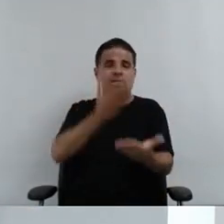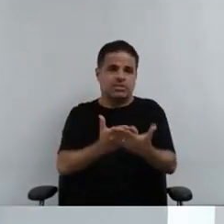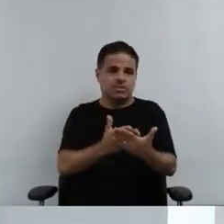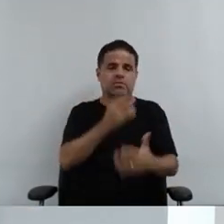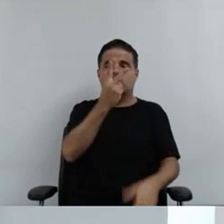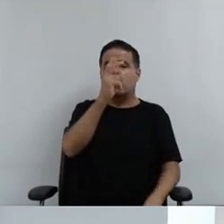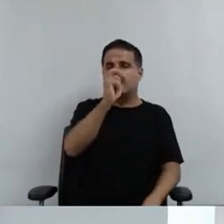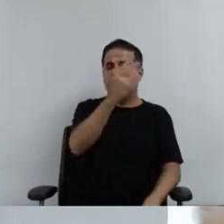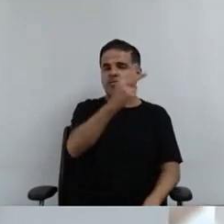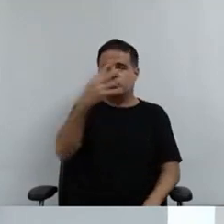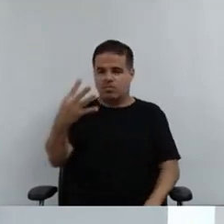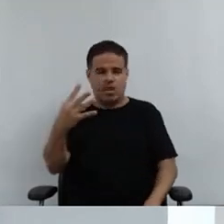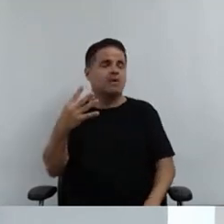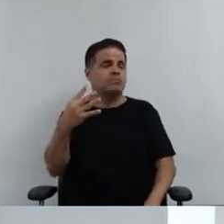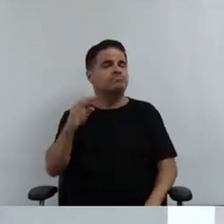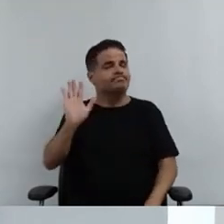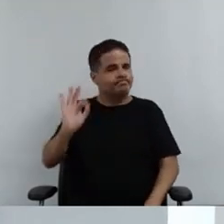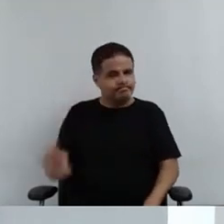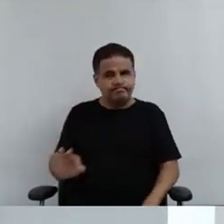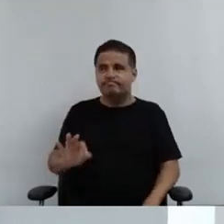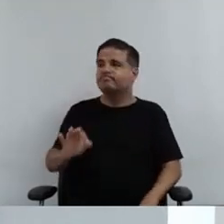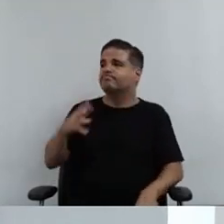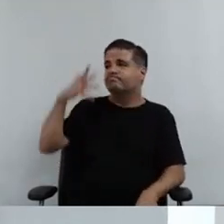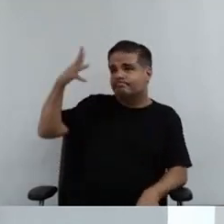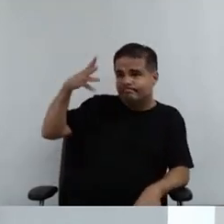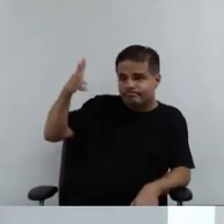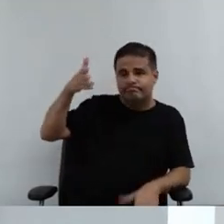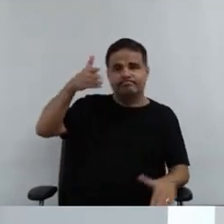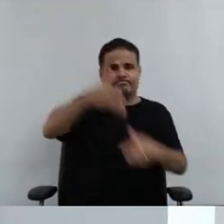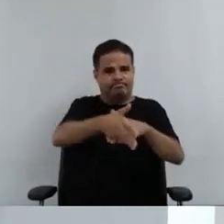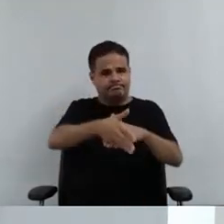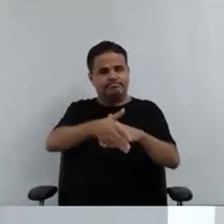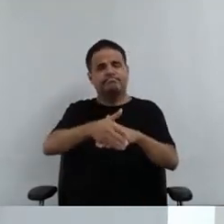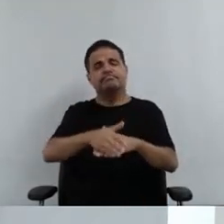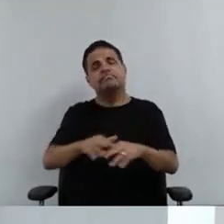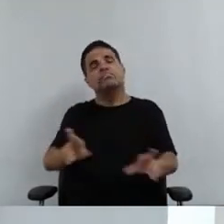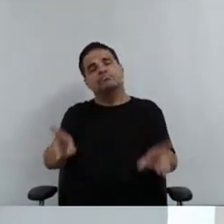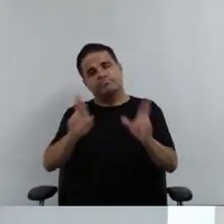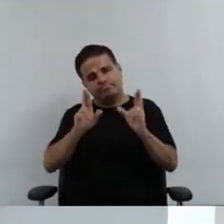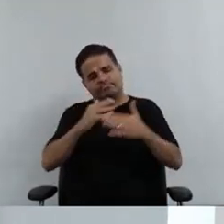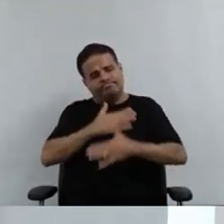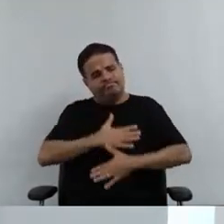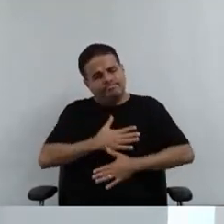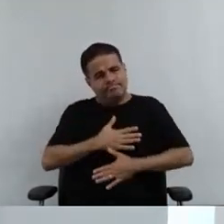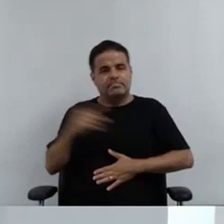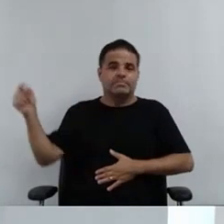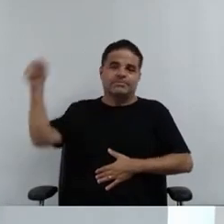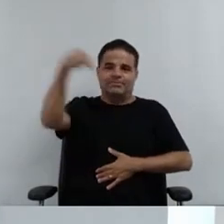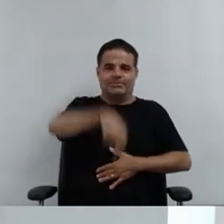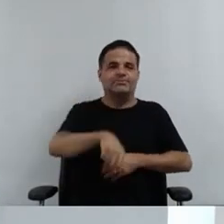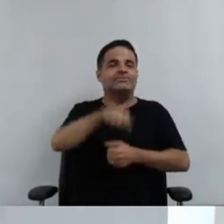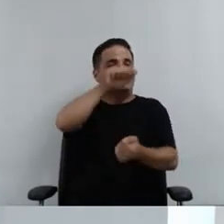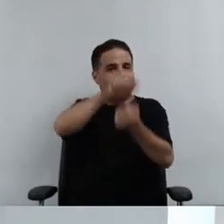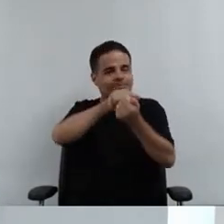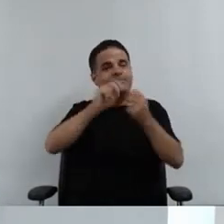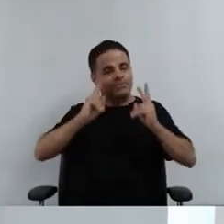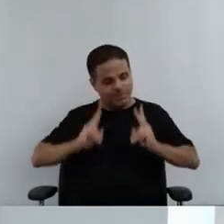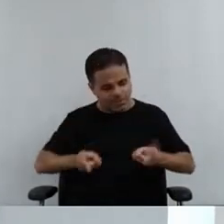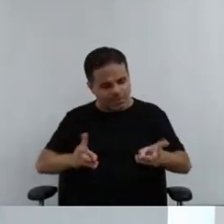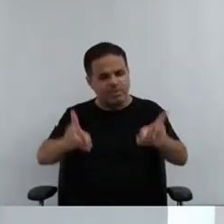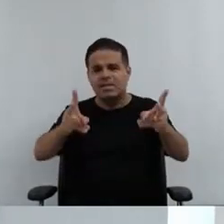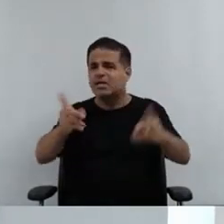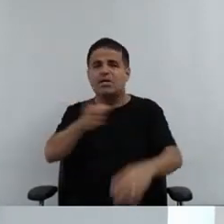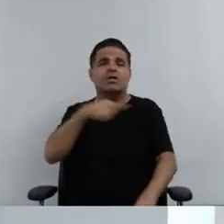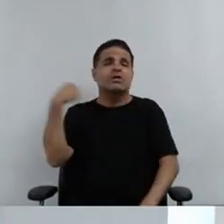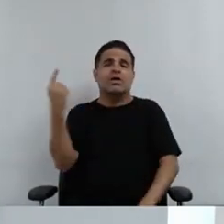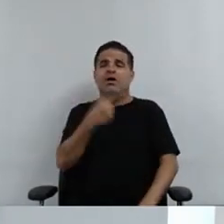2024, primeira sessão que eu participo, então gostaria de dizer que aqui estaremos e por que que nós,